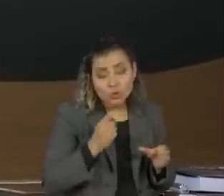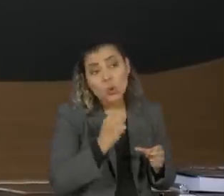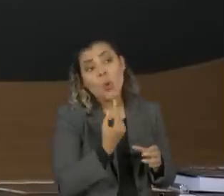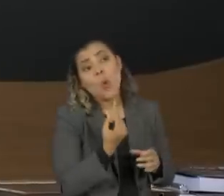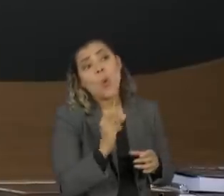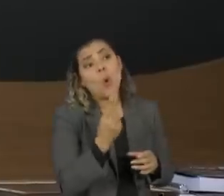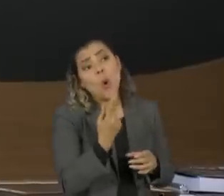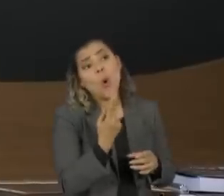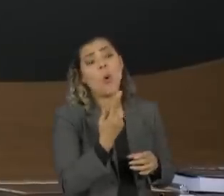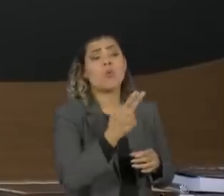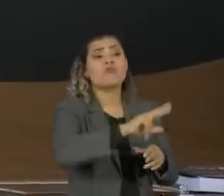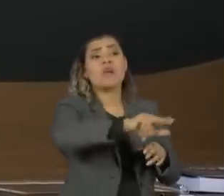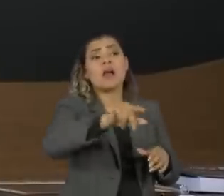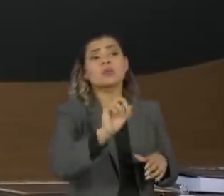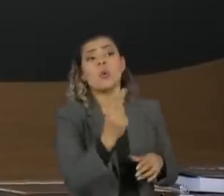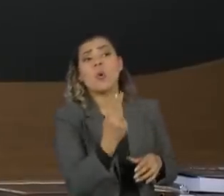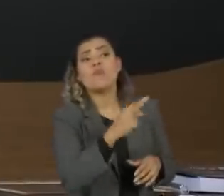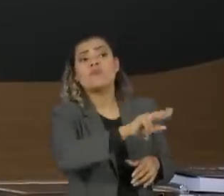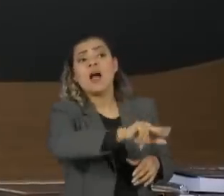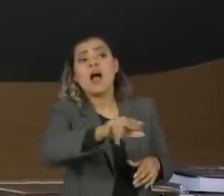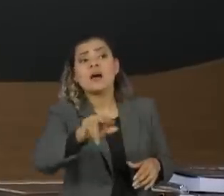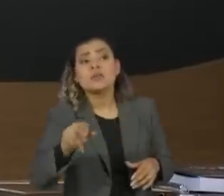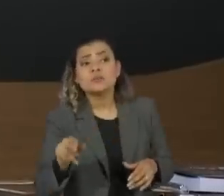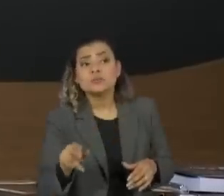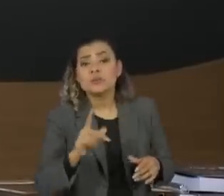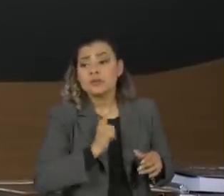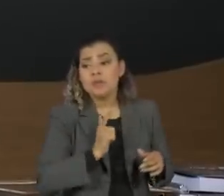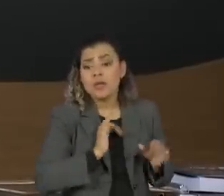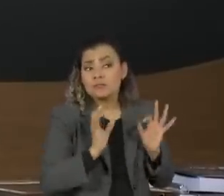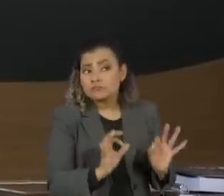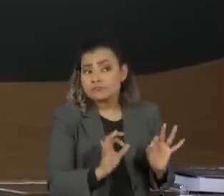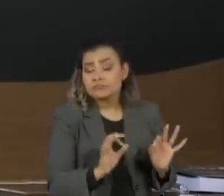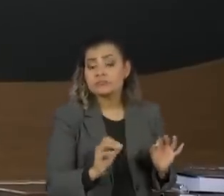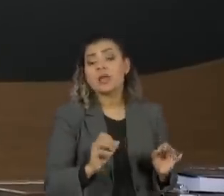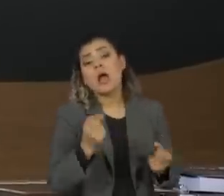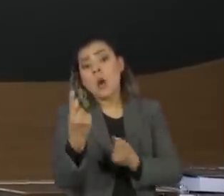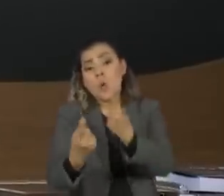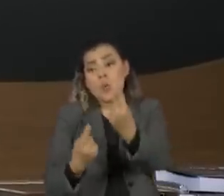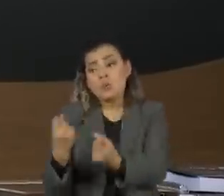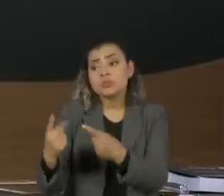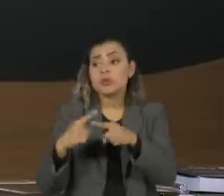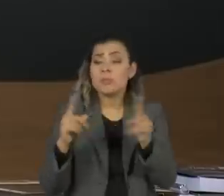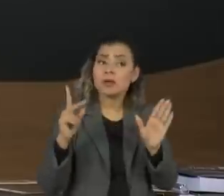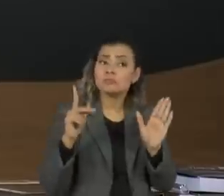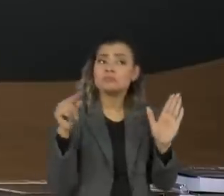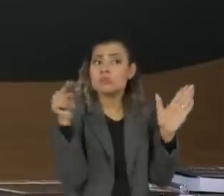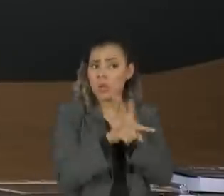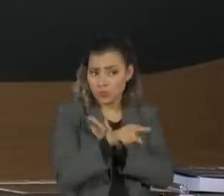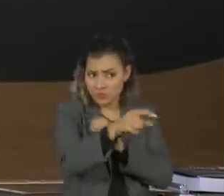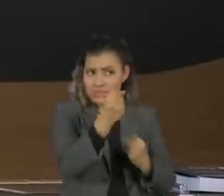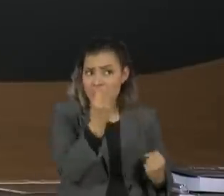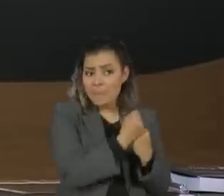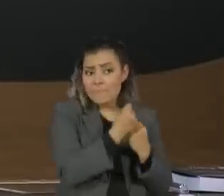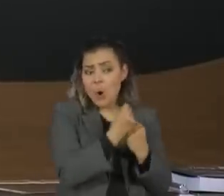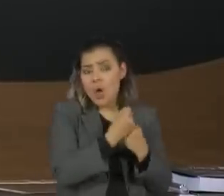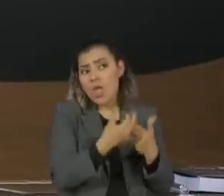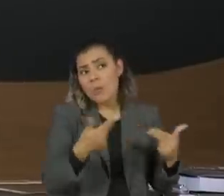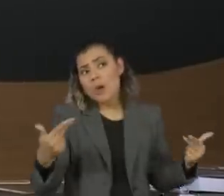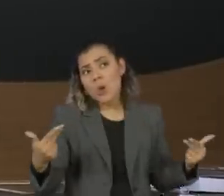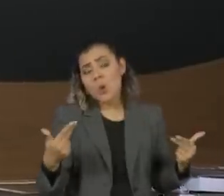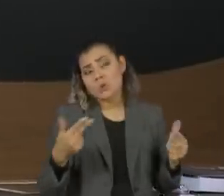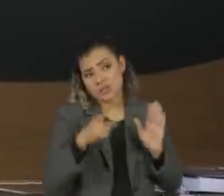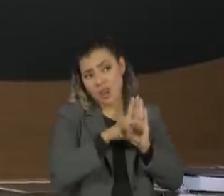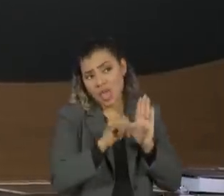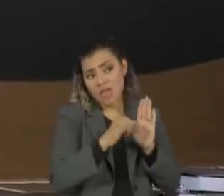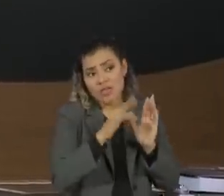gabinetes criados para destruir reputações de adversários e de ex-aliados e você é a favor de algum tipo de regulamentação